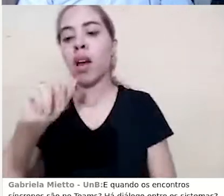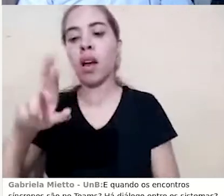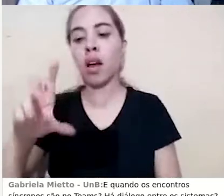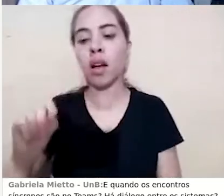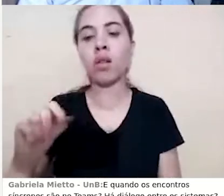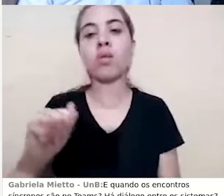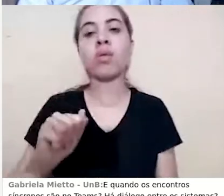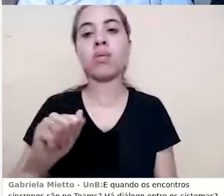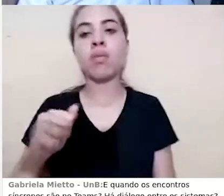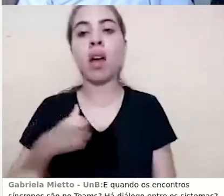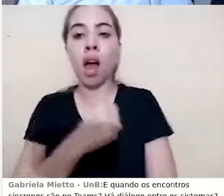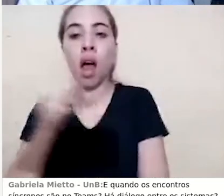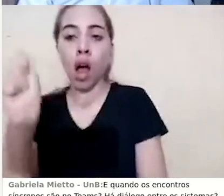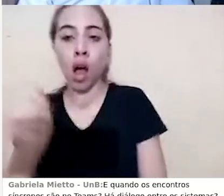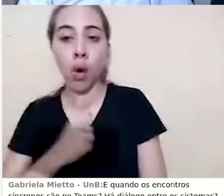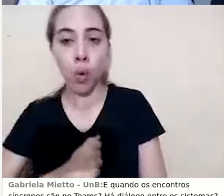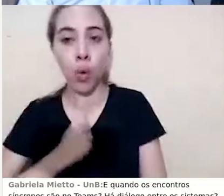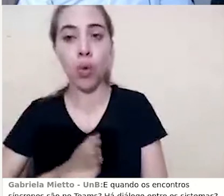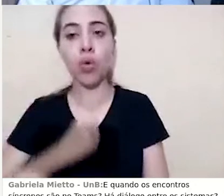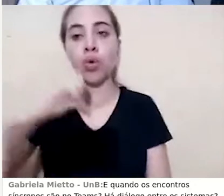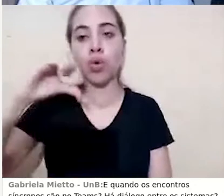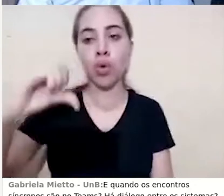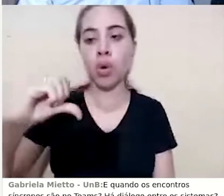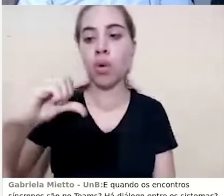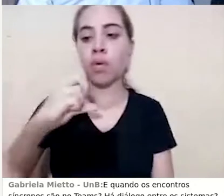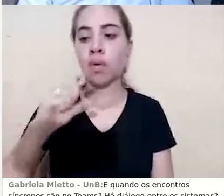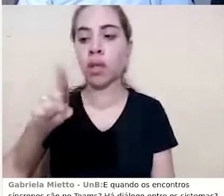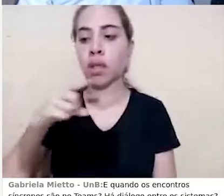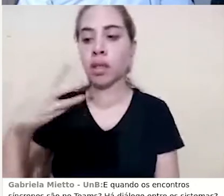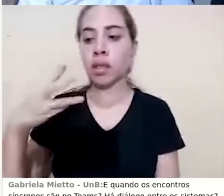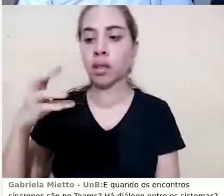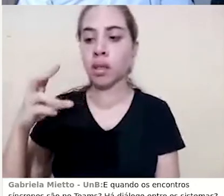agosto, ele acessou 9h32 da noite,